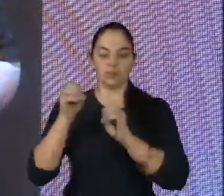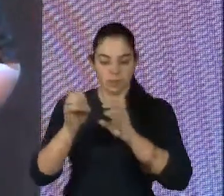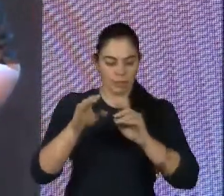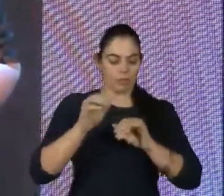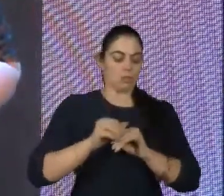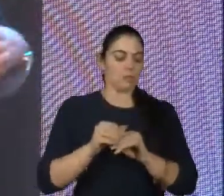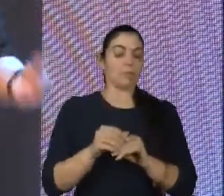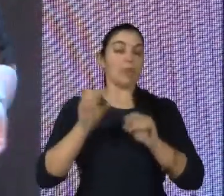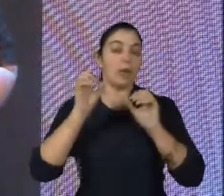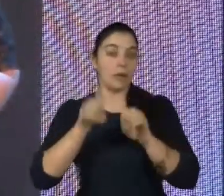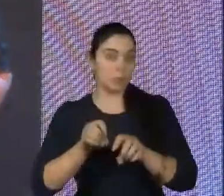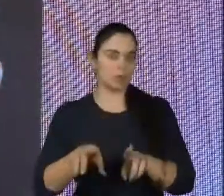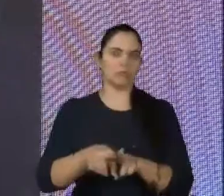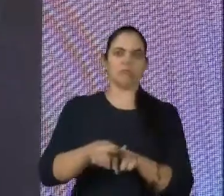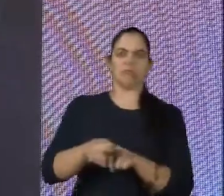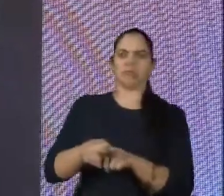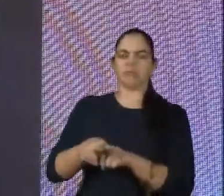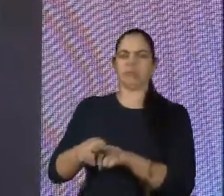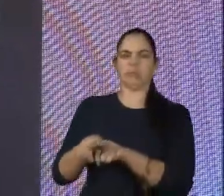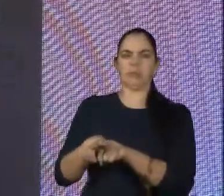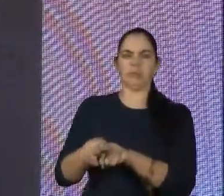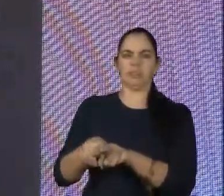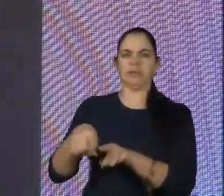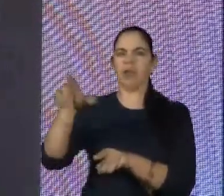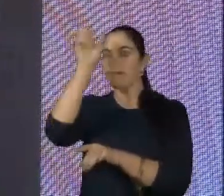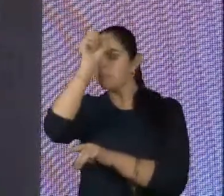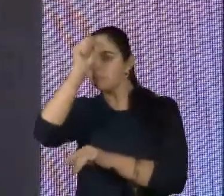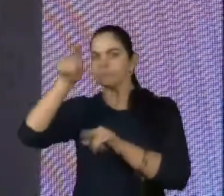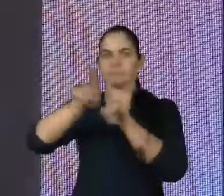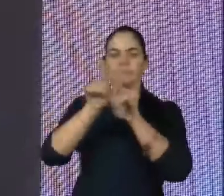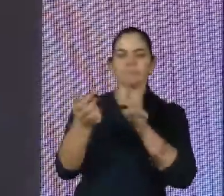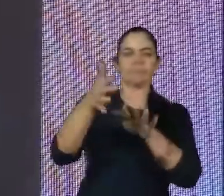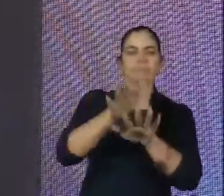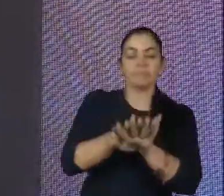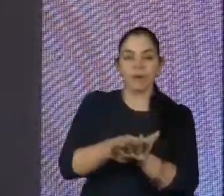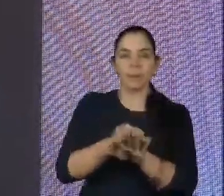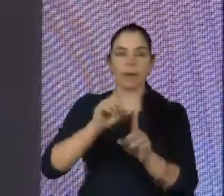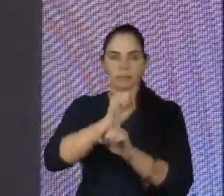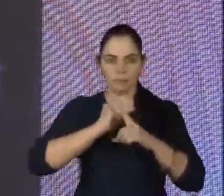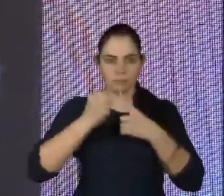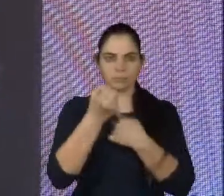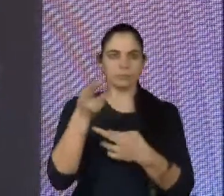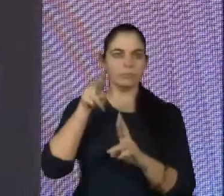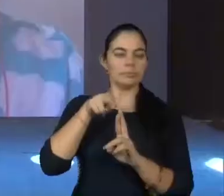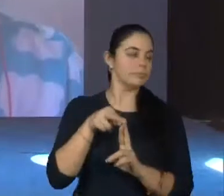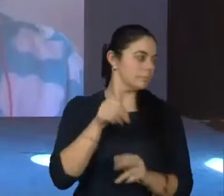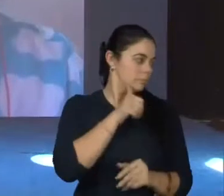educação, isso ajuda muito depois a gente estar bem mais incluso na representatividade.